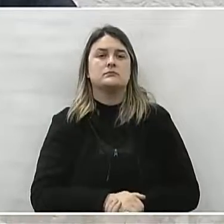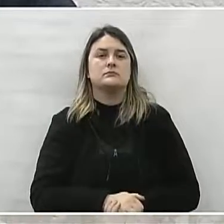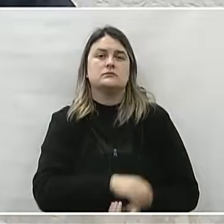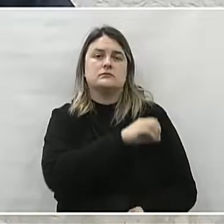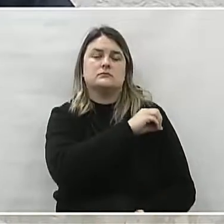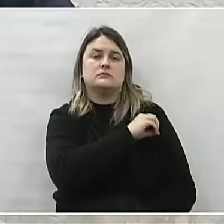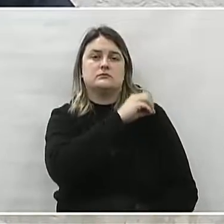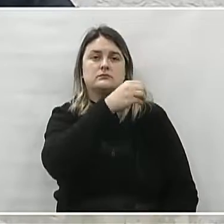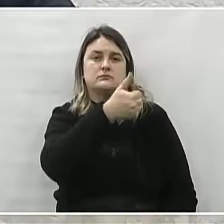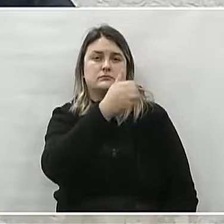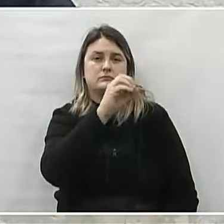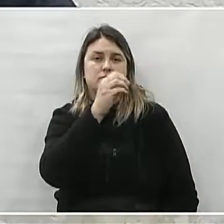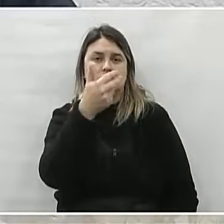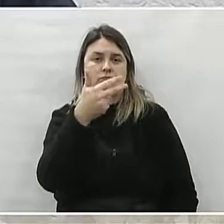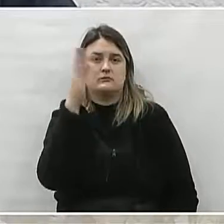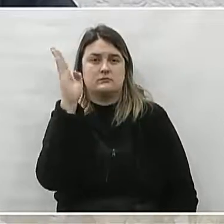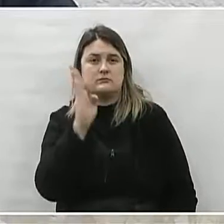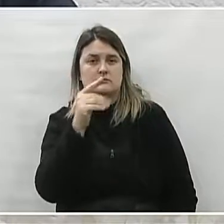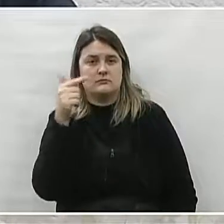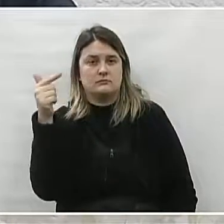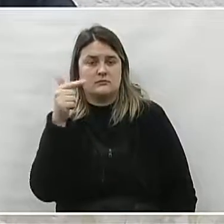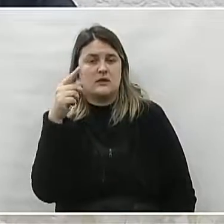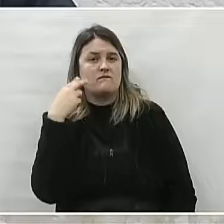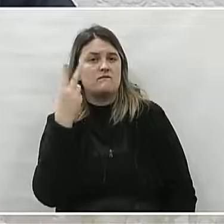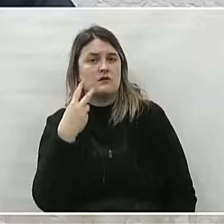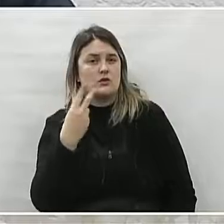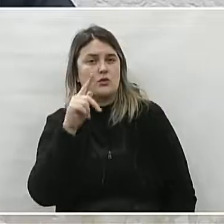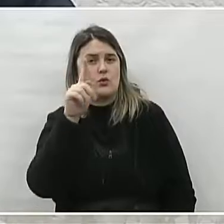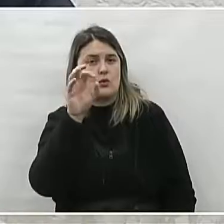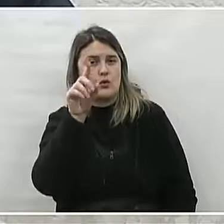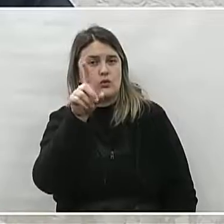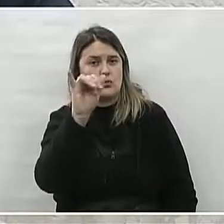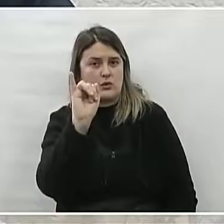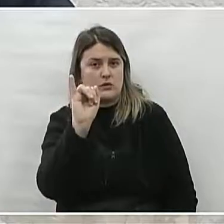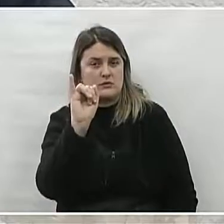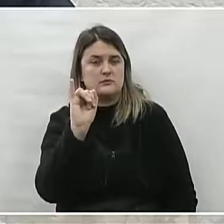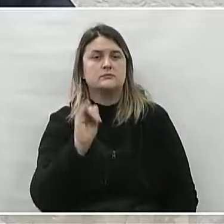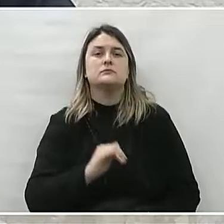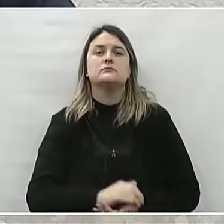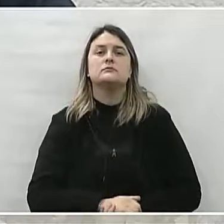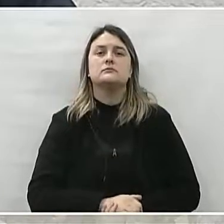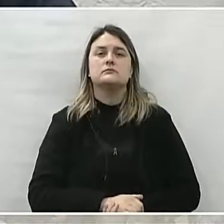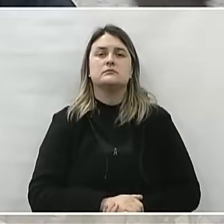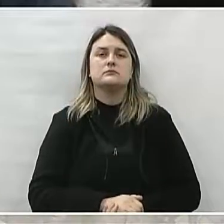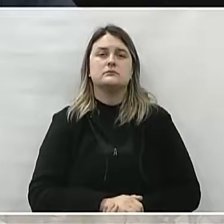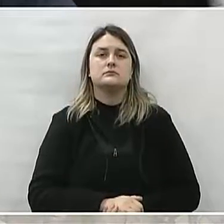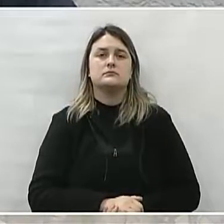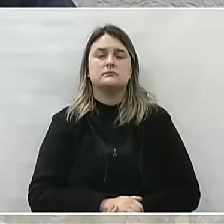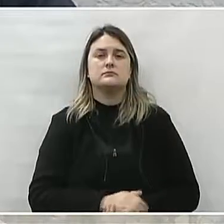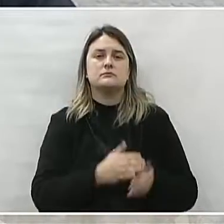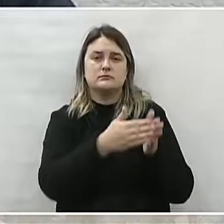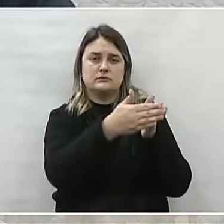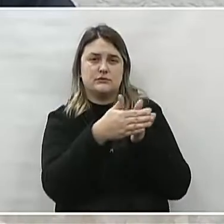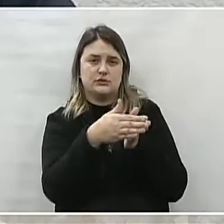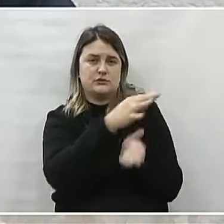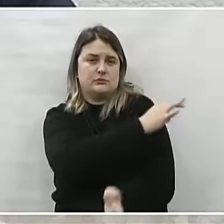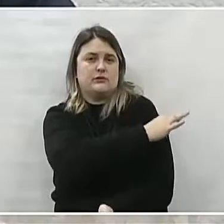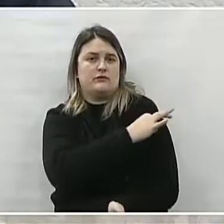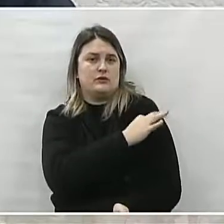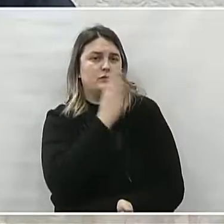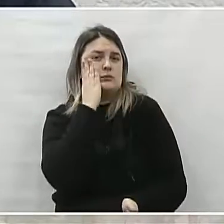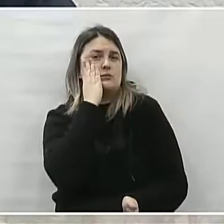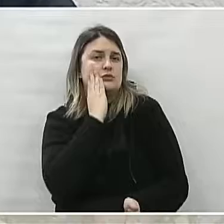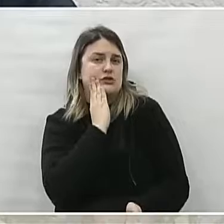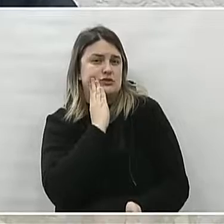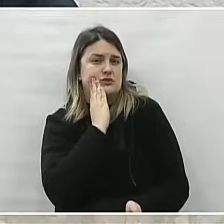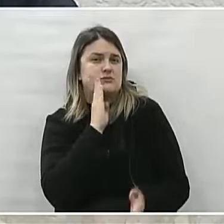Número 103 de 2022, do vereador Ednilson de Godói. Ao chefe do Poder Executivo,